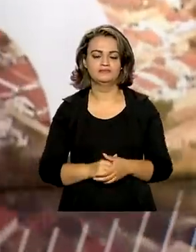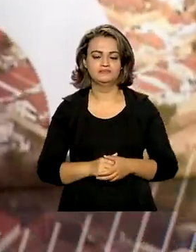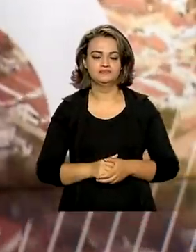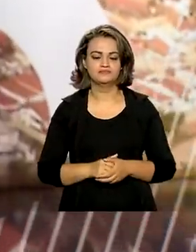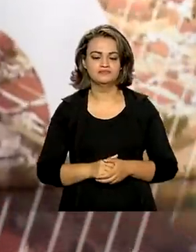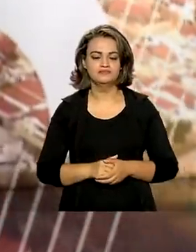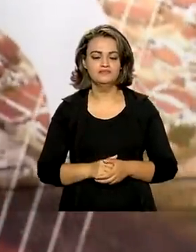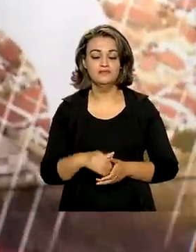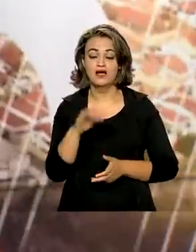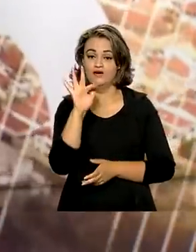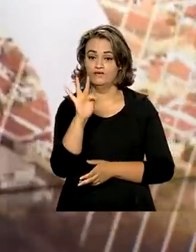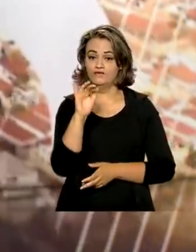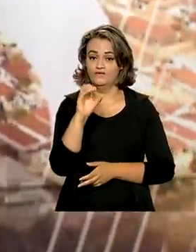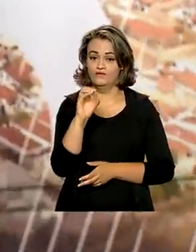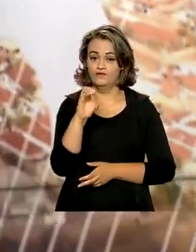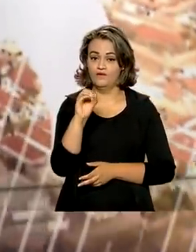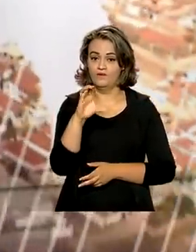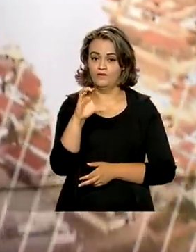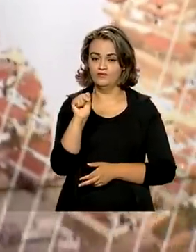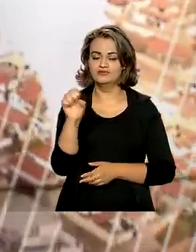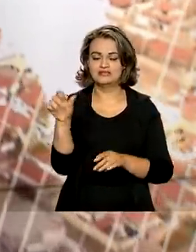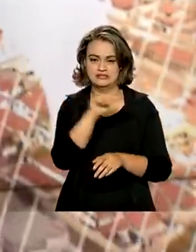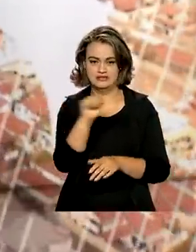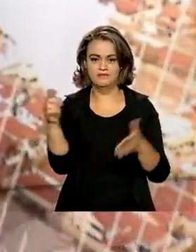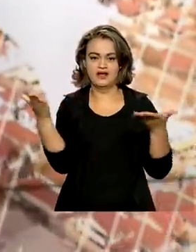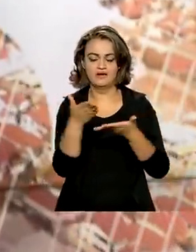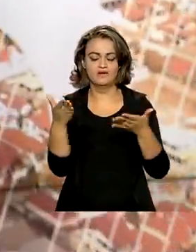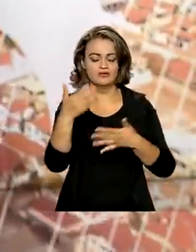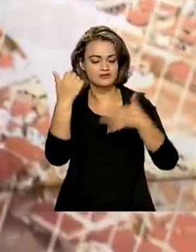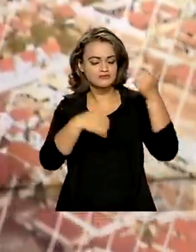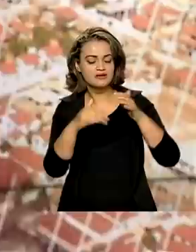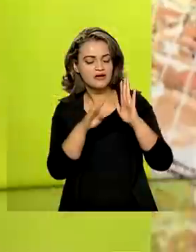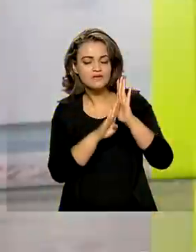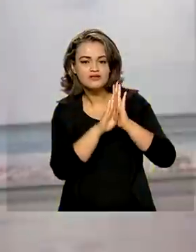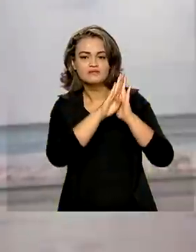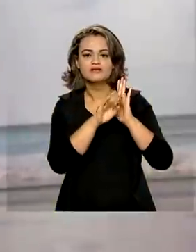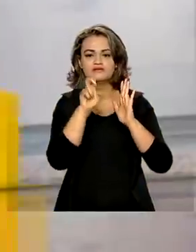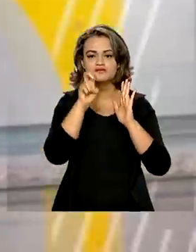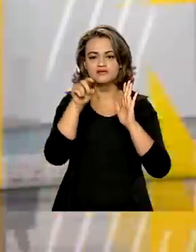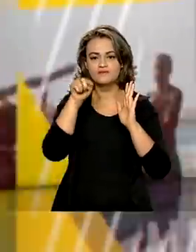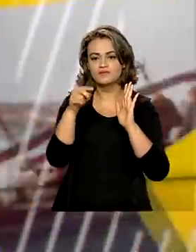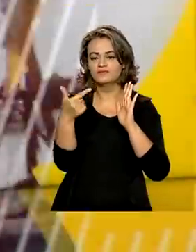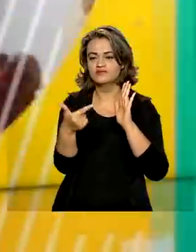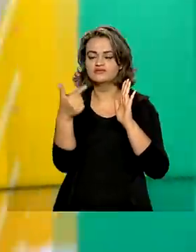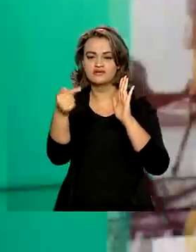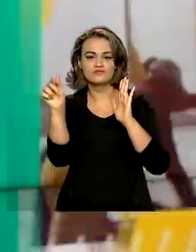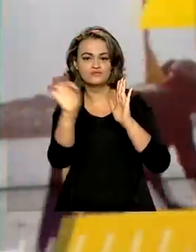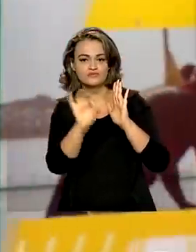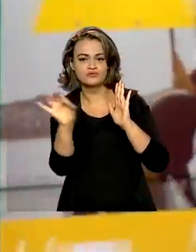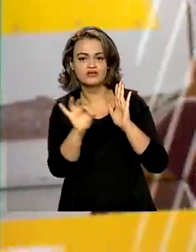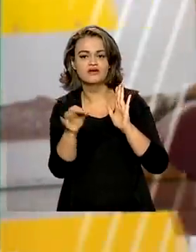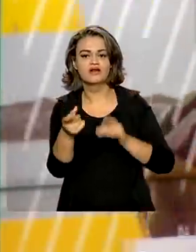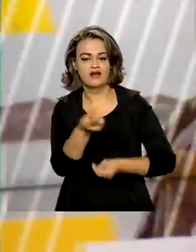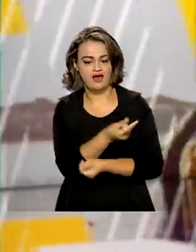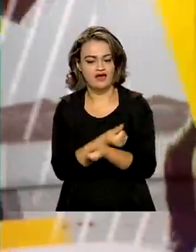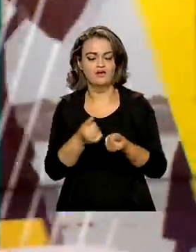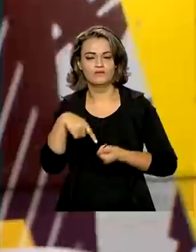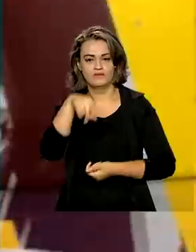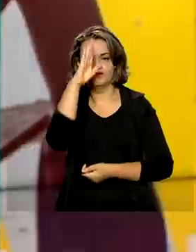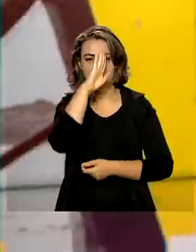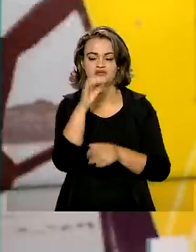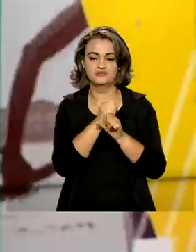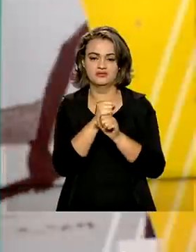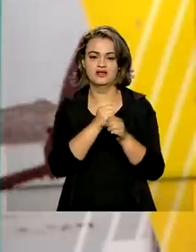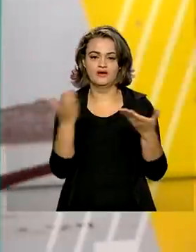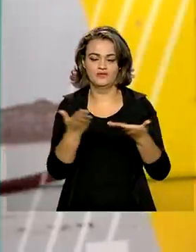E o Boletim Focus desta semana traz uma projeção de crescimento de 5,27% para a economia brasileira este